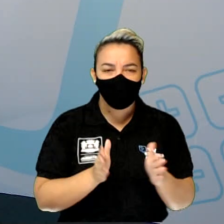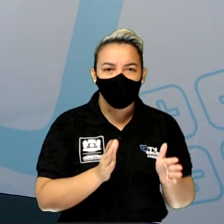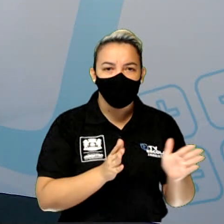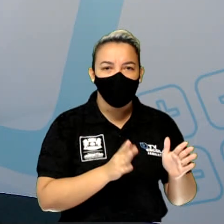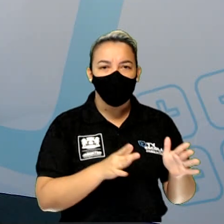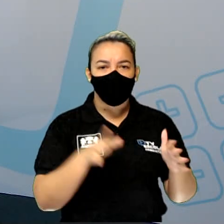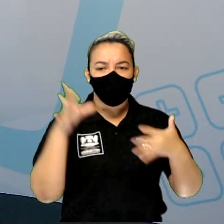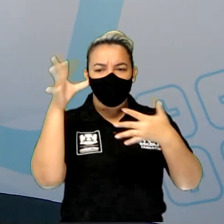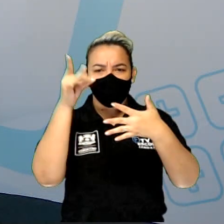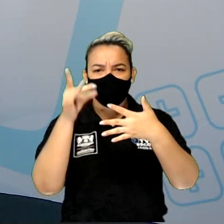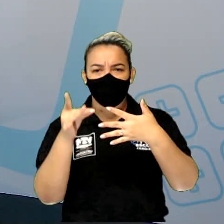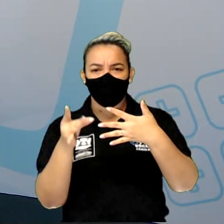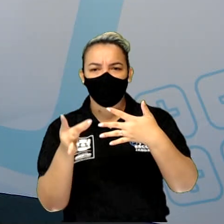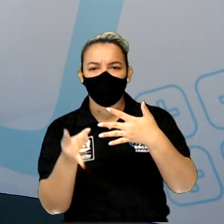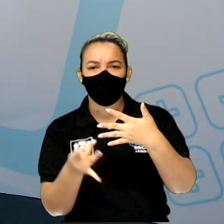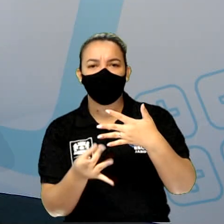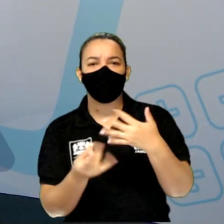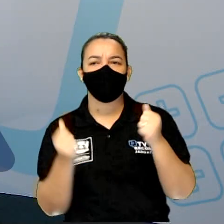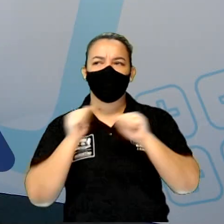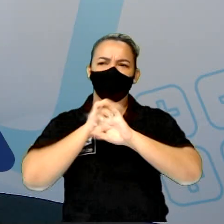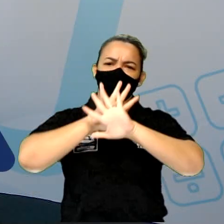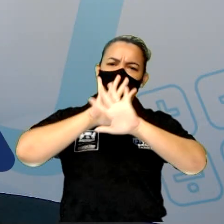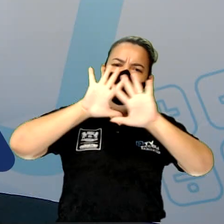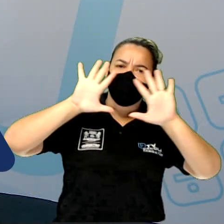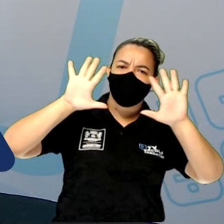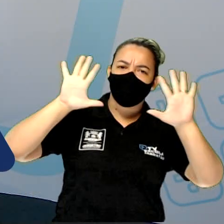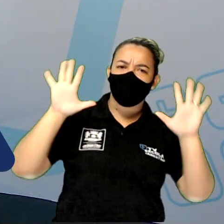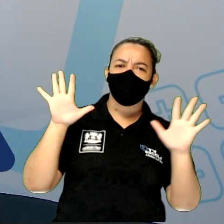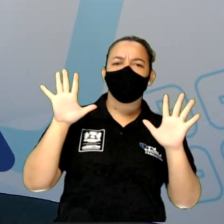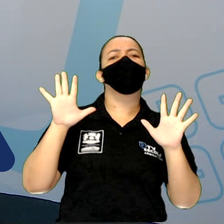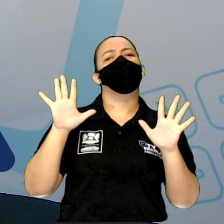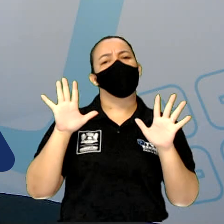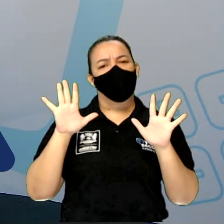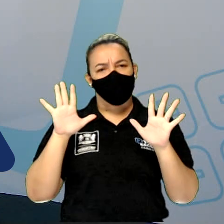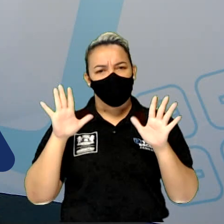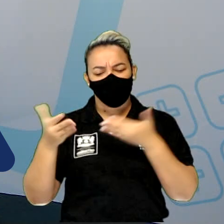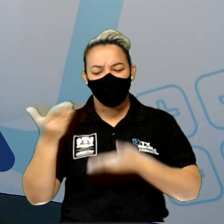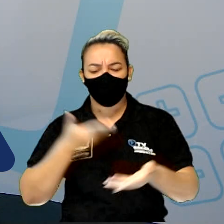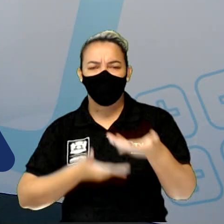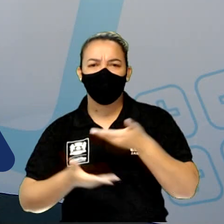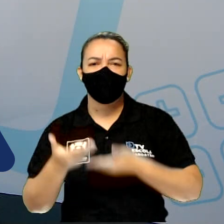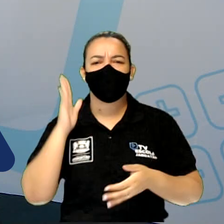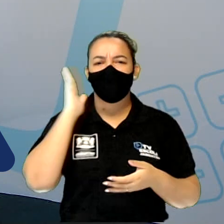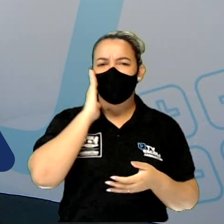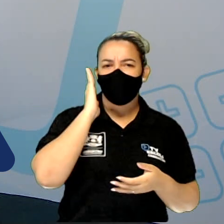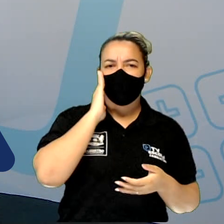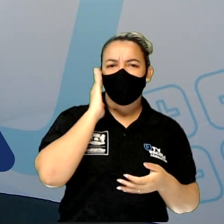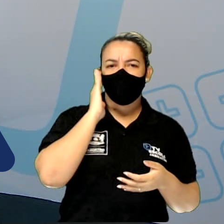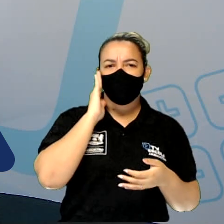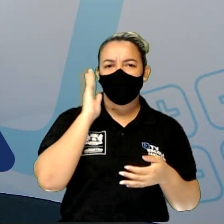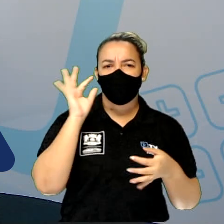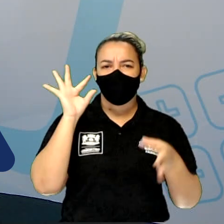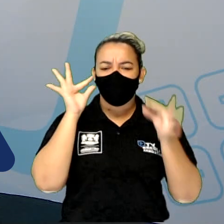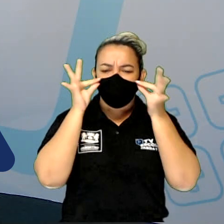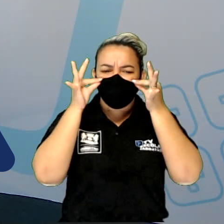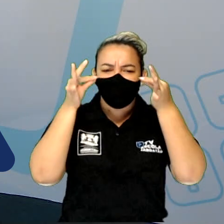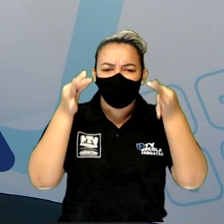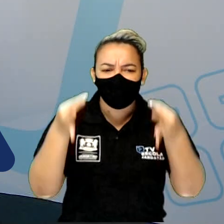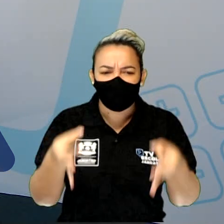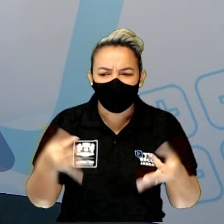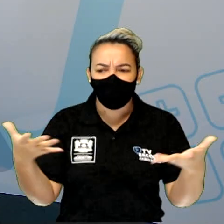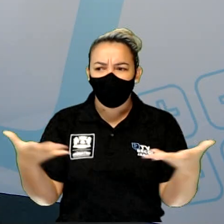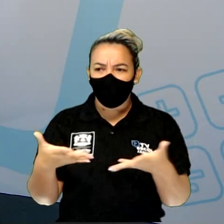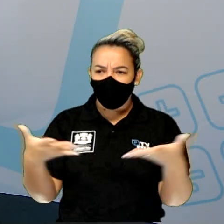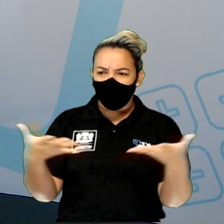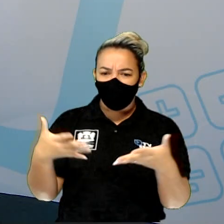esclarecedores que nos deram suporte para entender um pouco da realidade atual